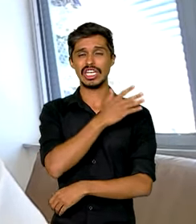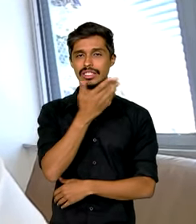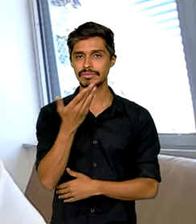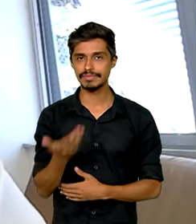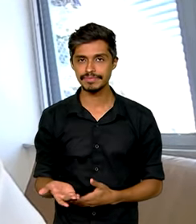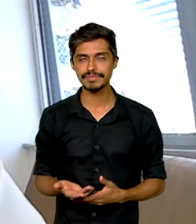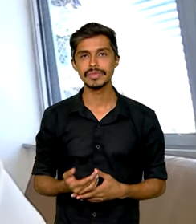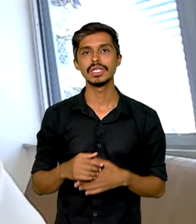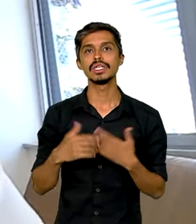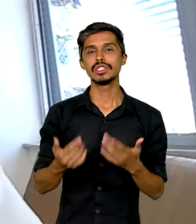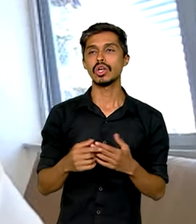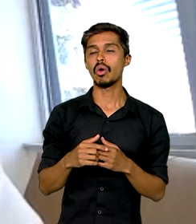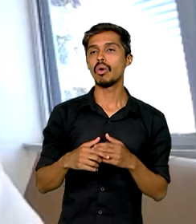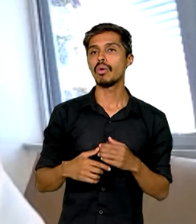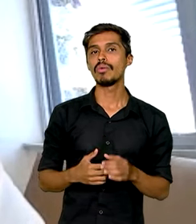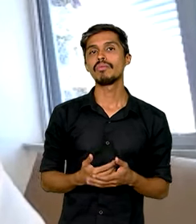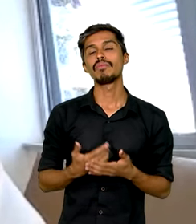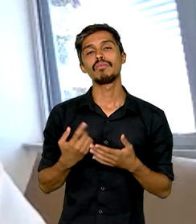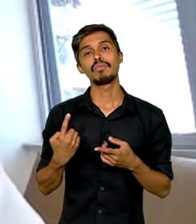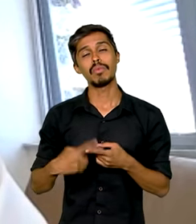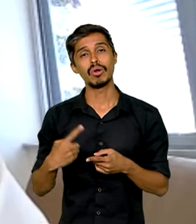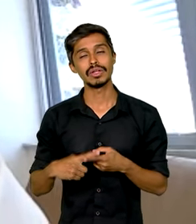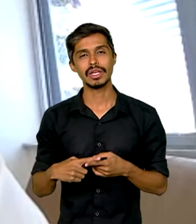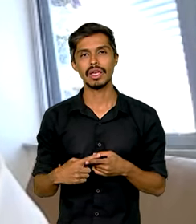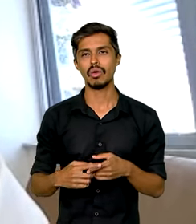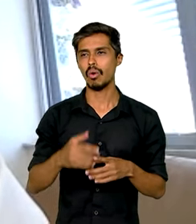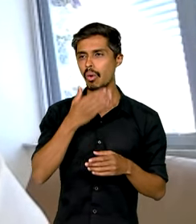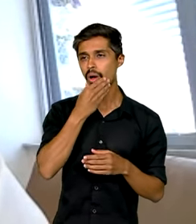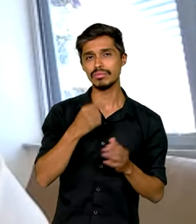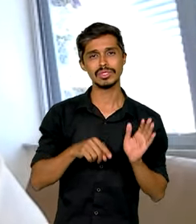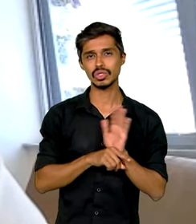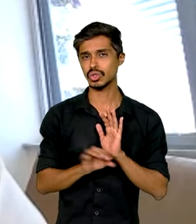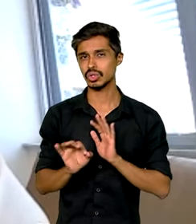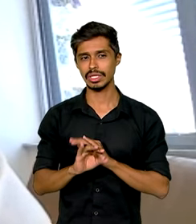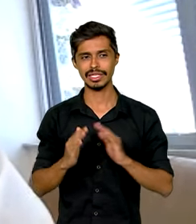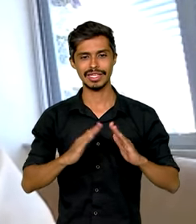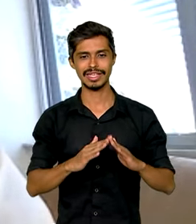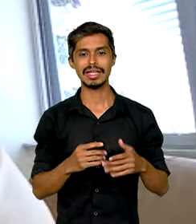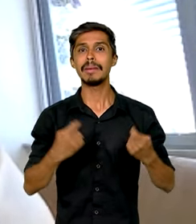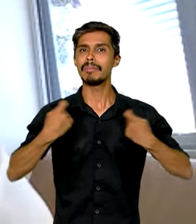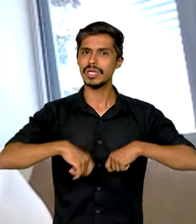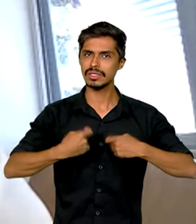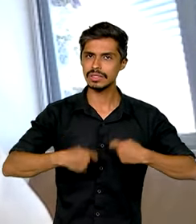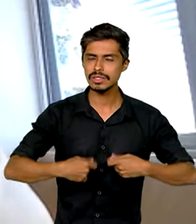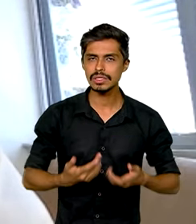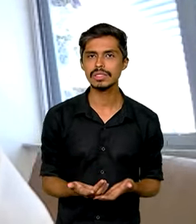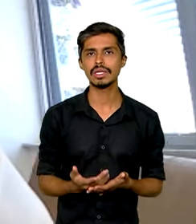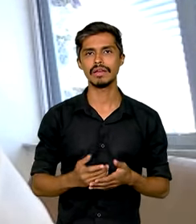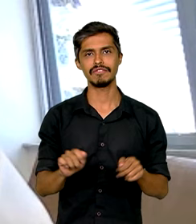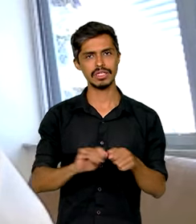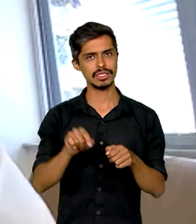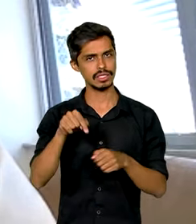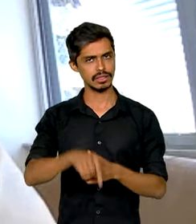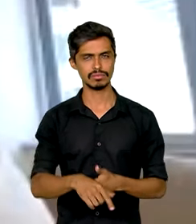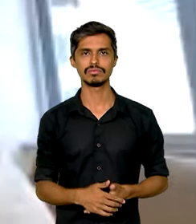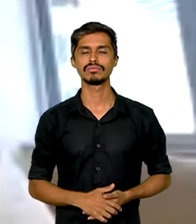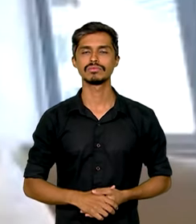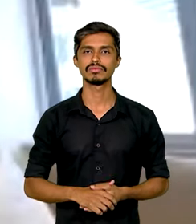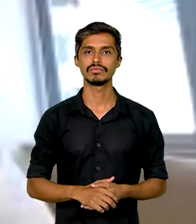por conta desse trabalho que é essencial, ele precisa ser realizado.